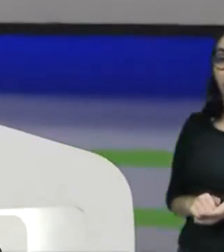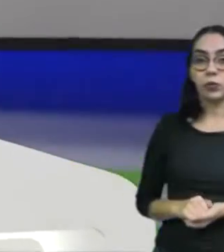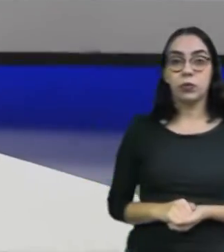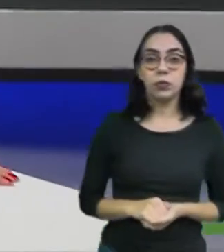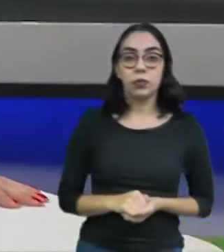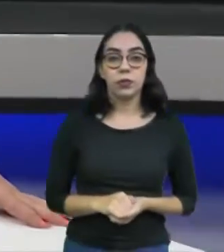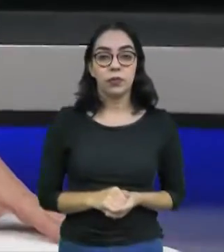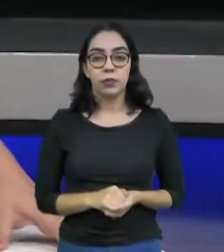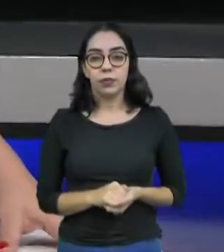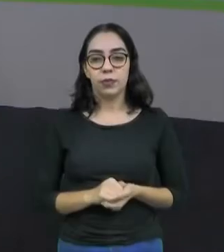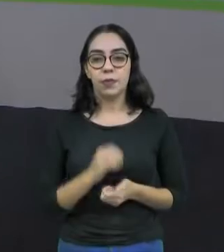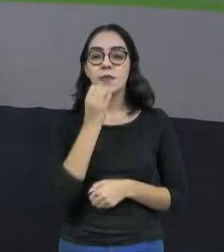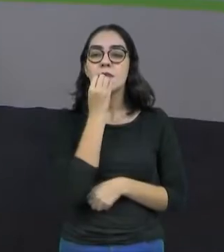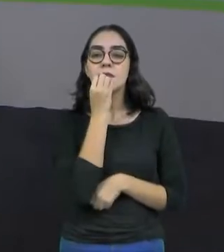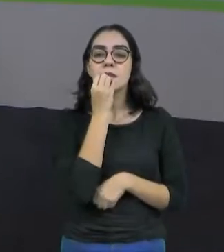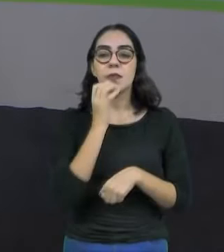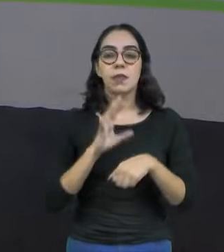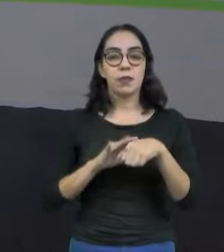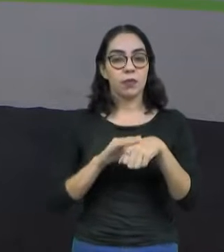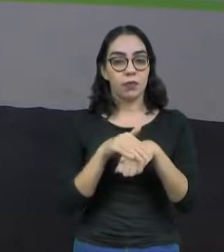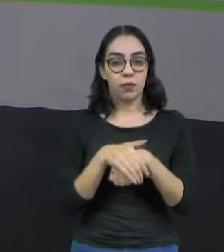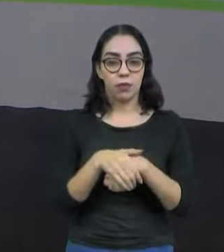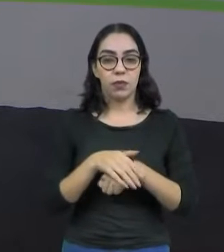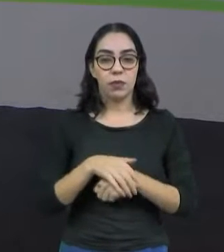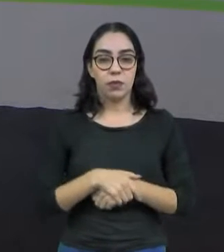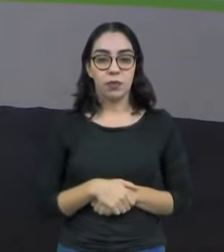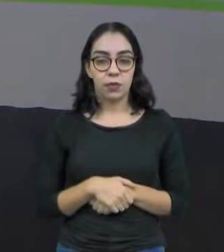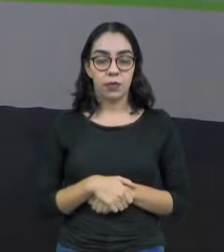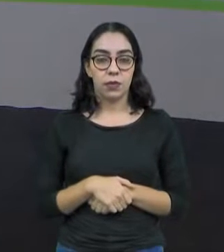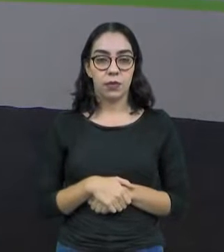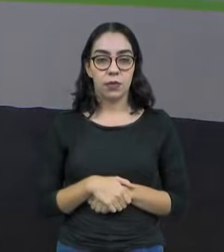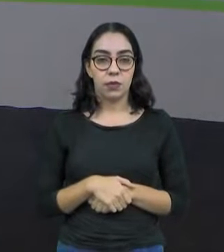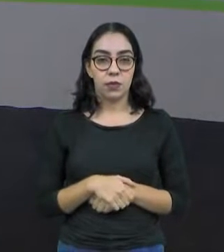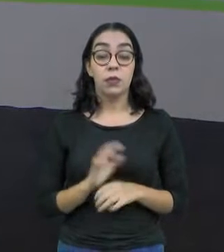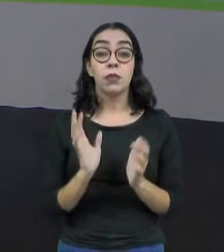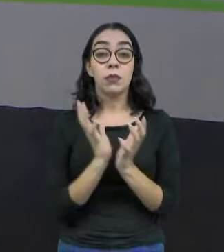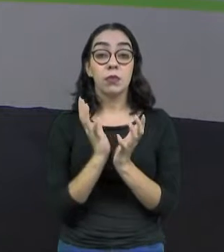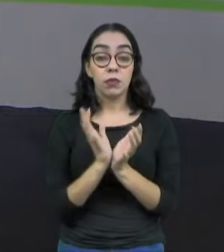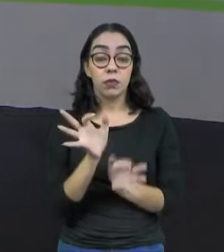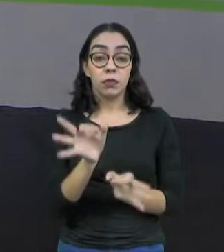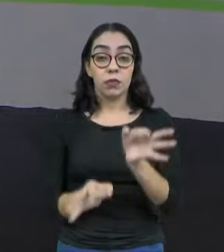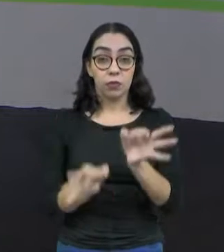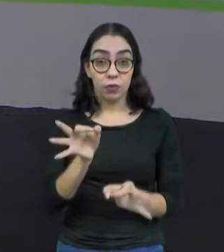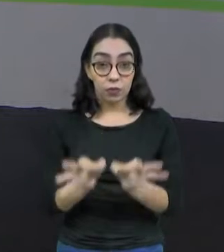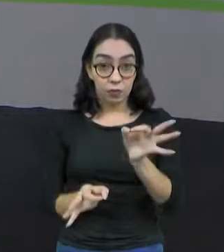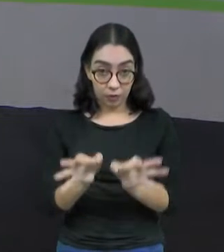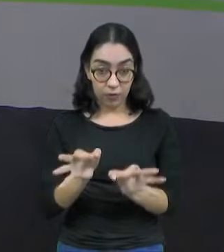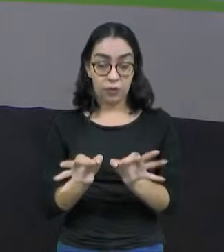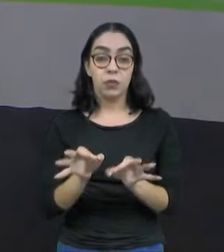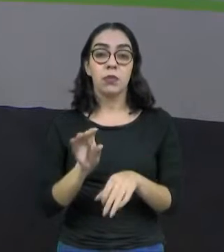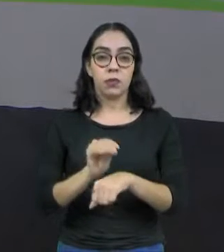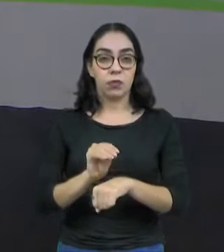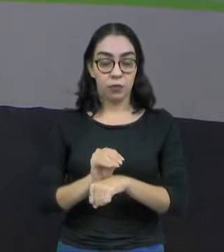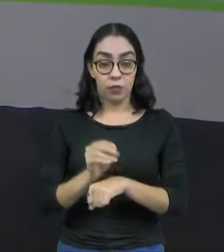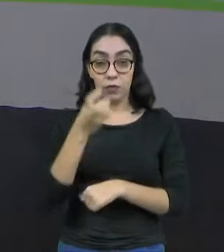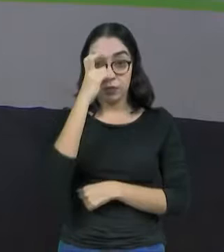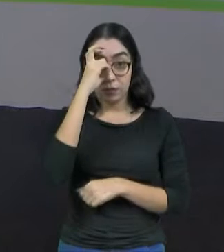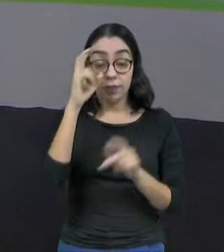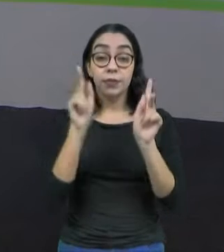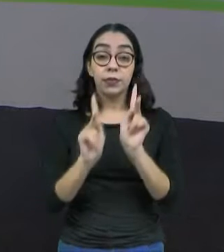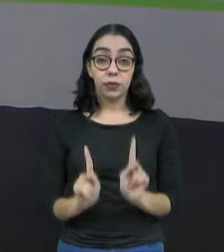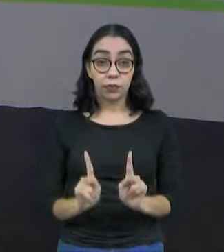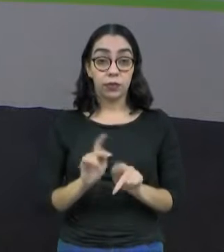Boa noite. Criado o Comitê de Justiça Restaurativa e Cultura de Paz. O